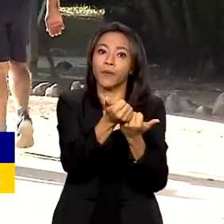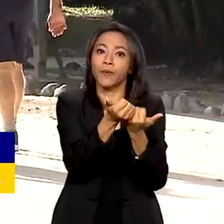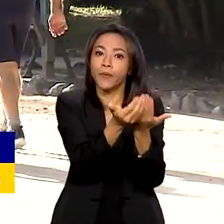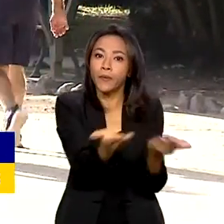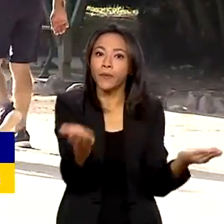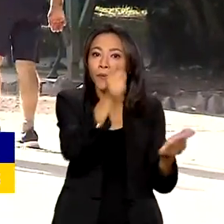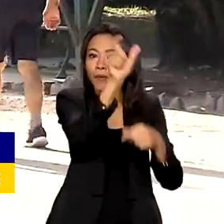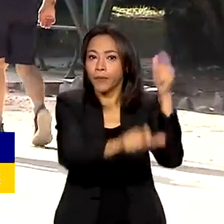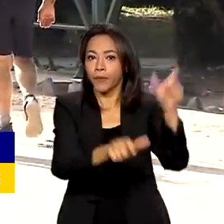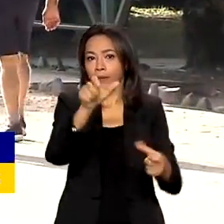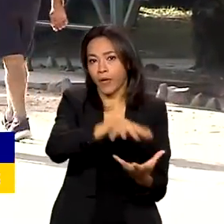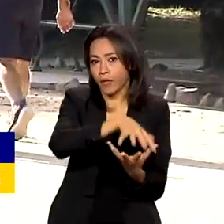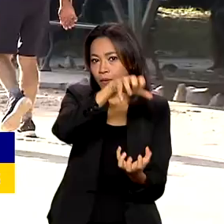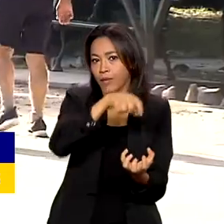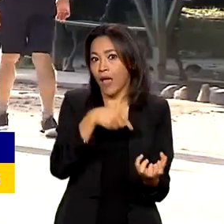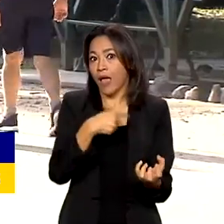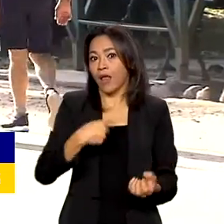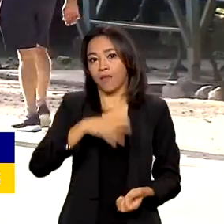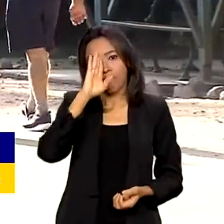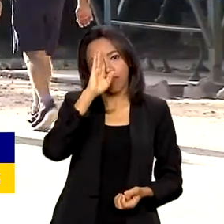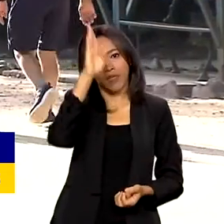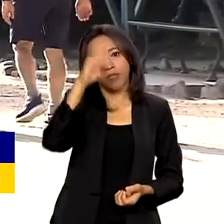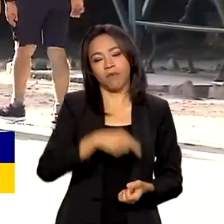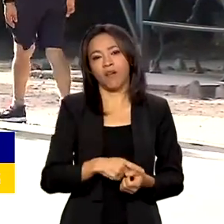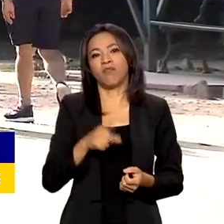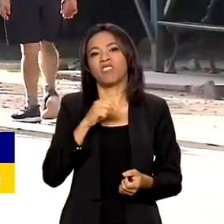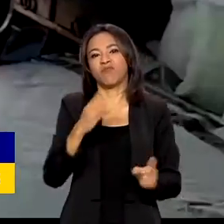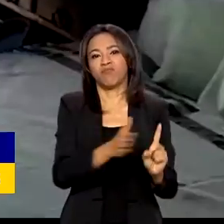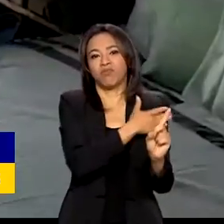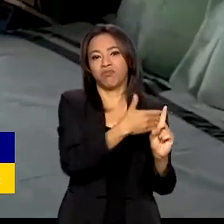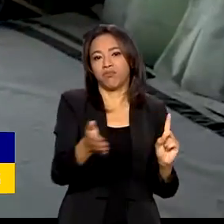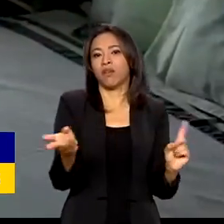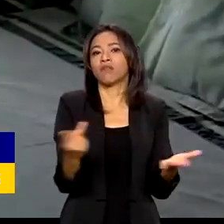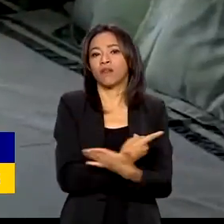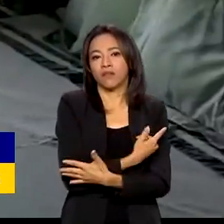idosa se torna a principal fonte de maus tratos.